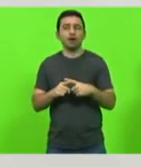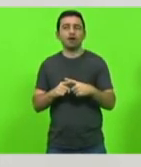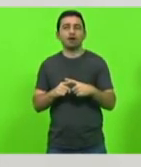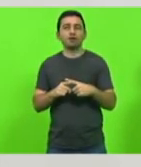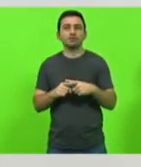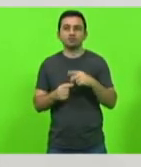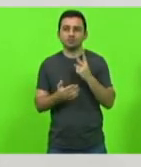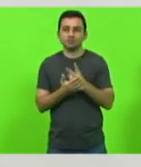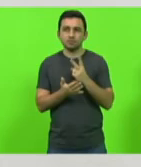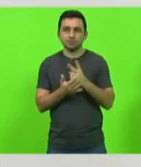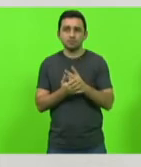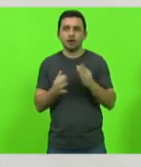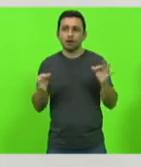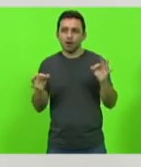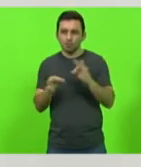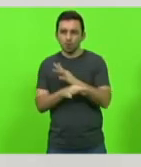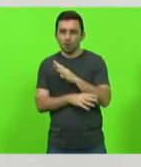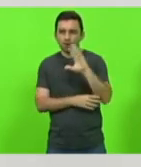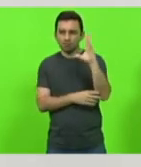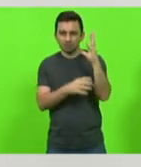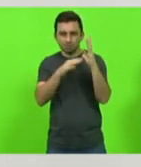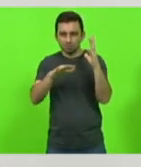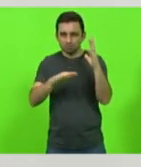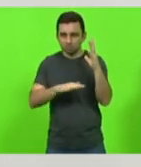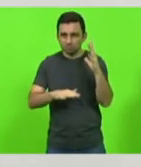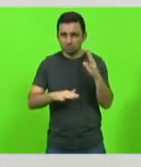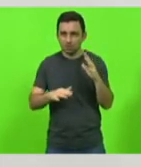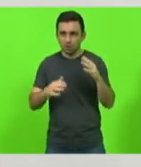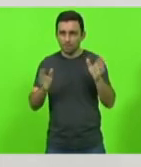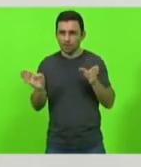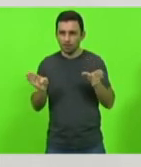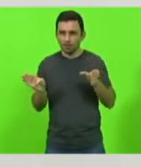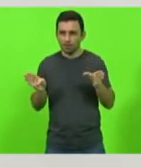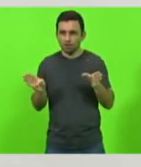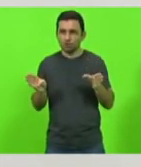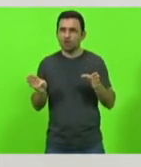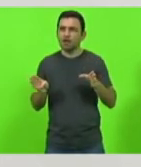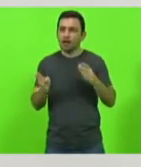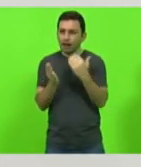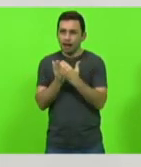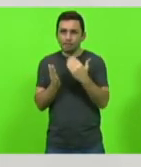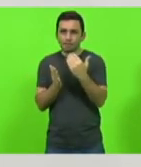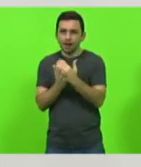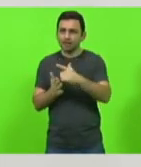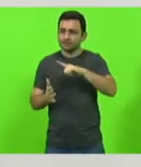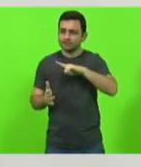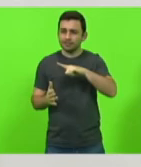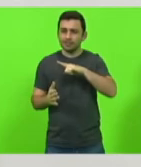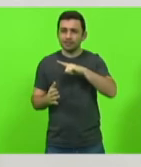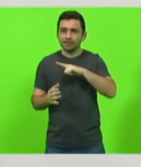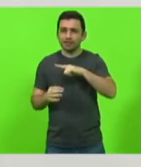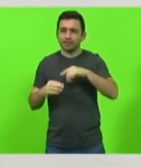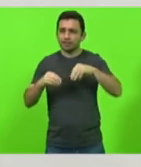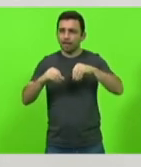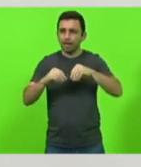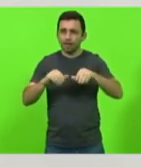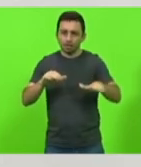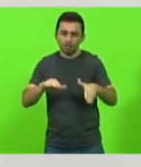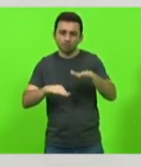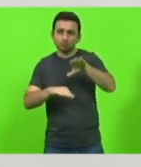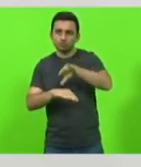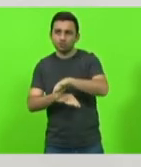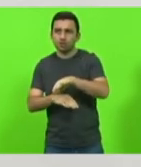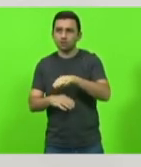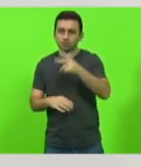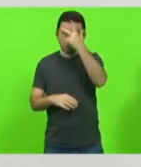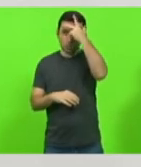o período de primavera ali a tendência é que se acumule mais bancos de areia naquela região e o pescador que vem de fora